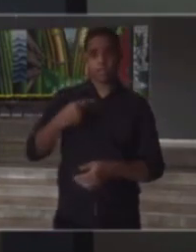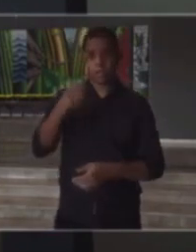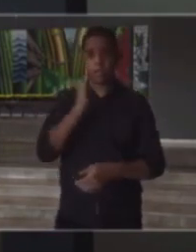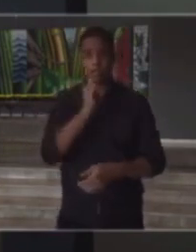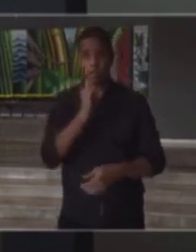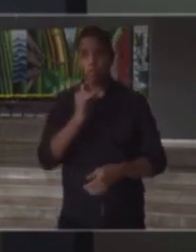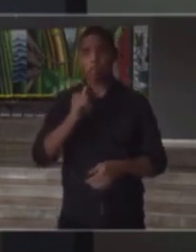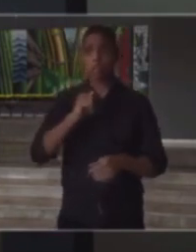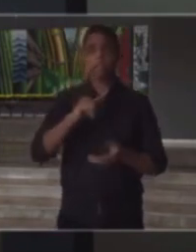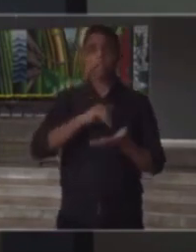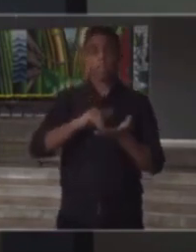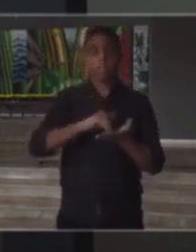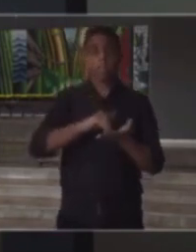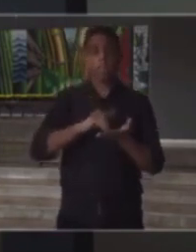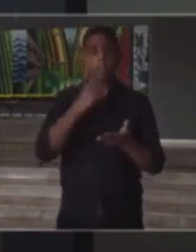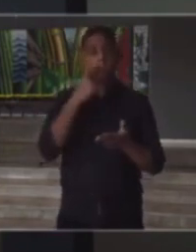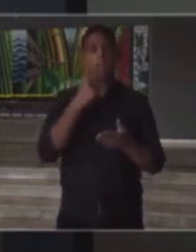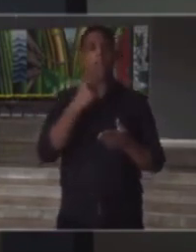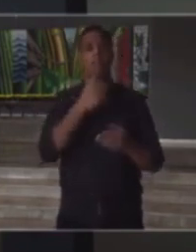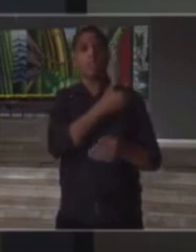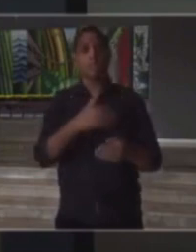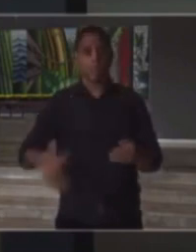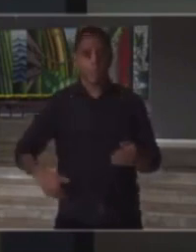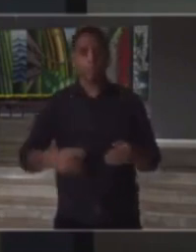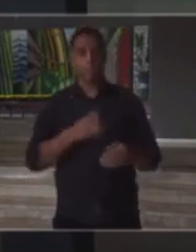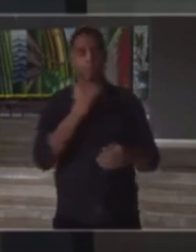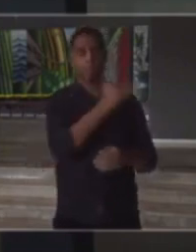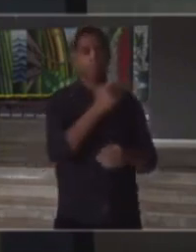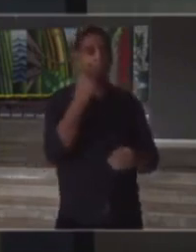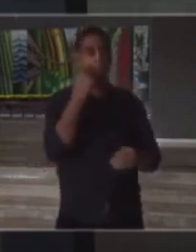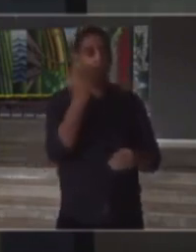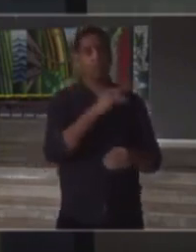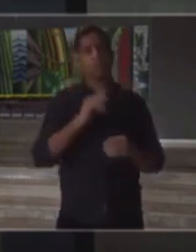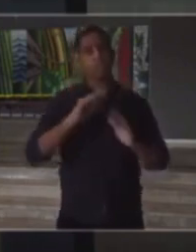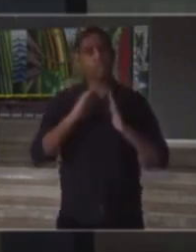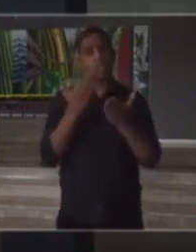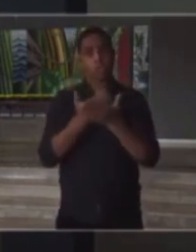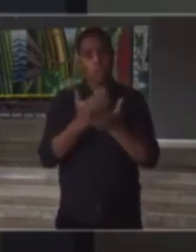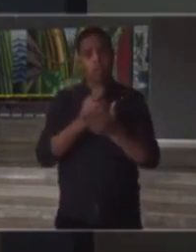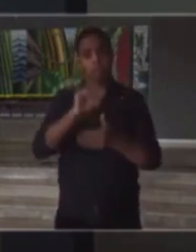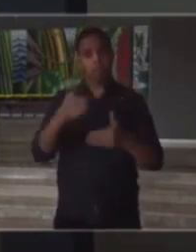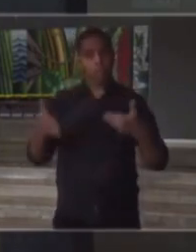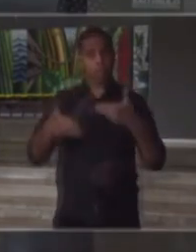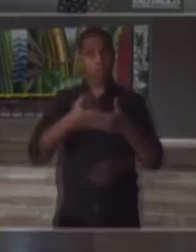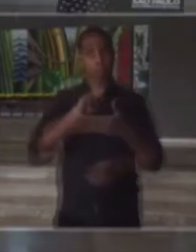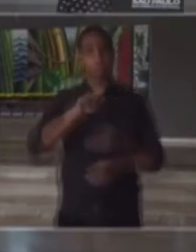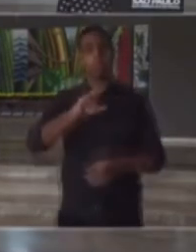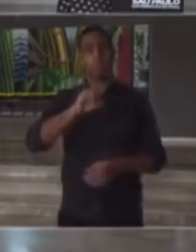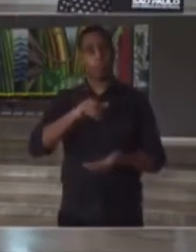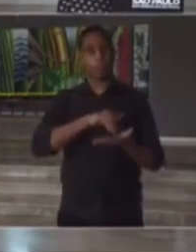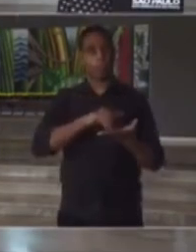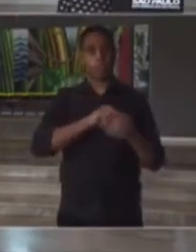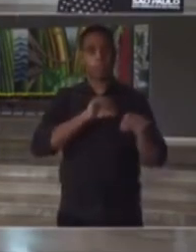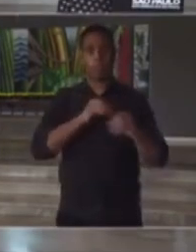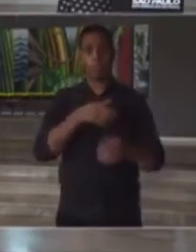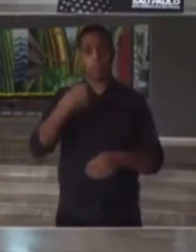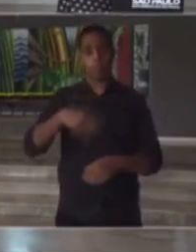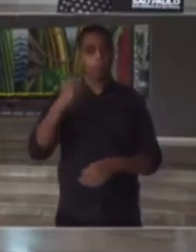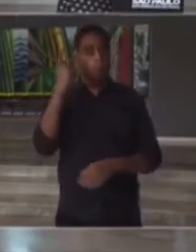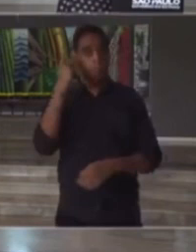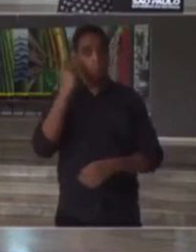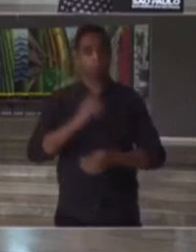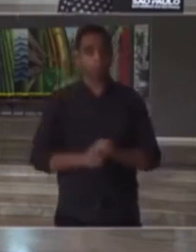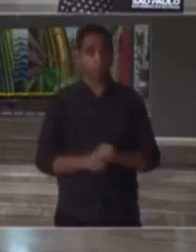se o governo vai recorrer e se no endurecimento de regras as escolas poderiam fechar. É isso, obrigada. secretário da Educação do Estado de São Paulo.